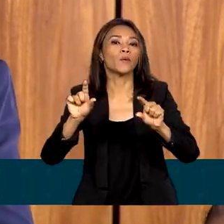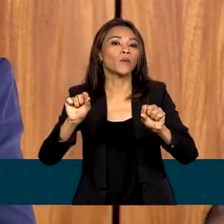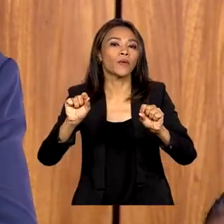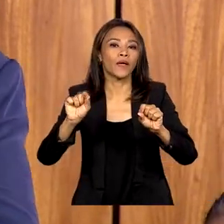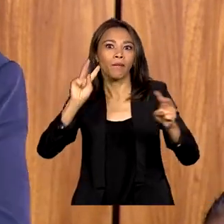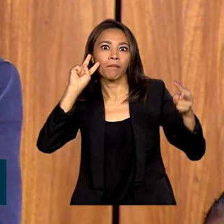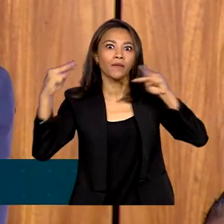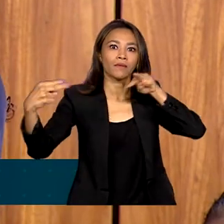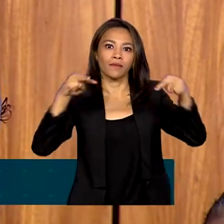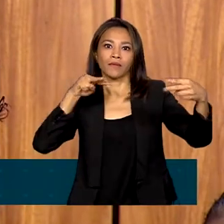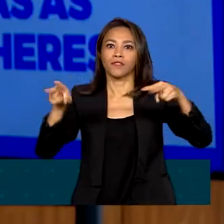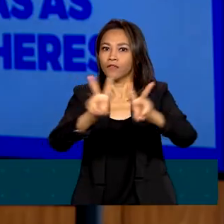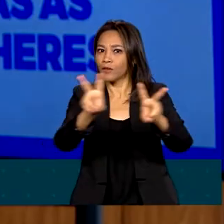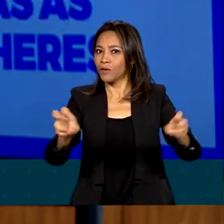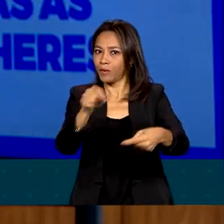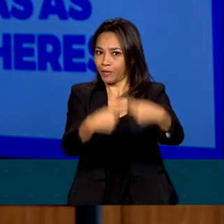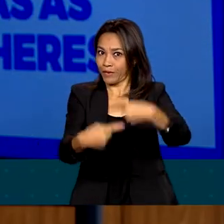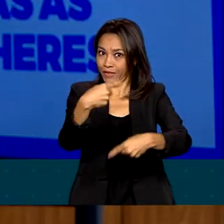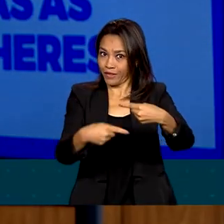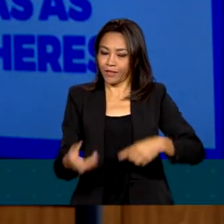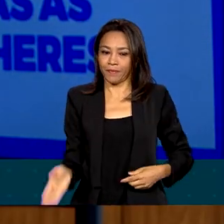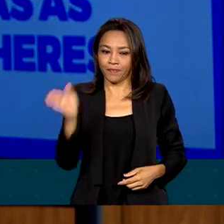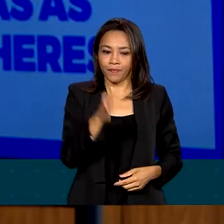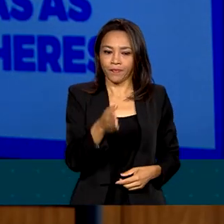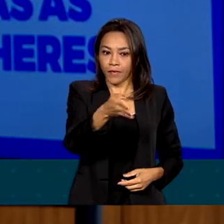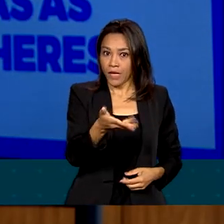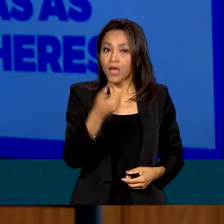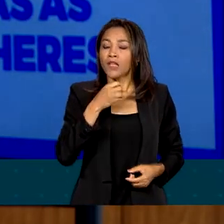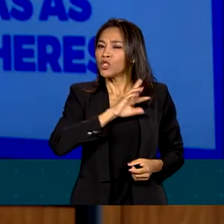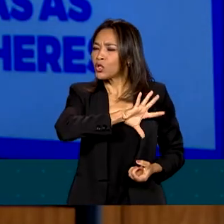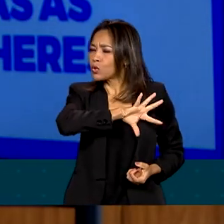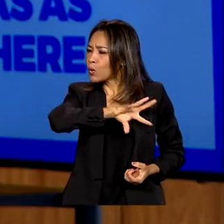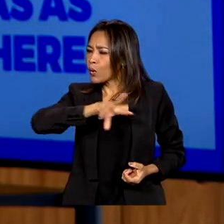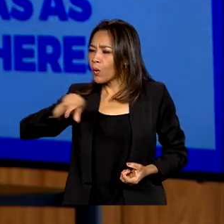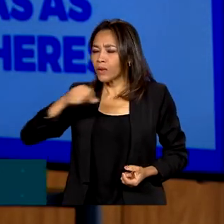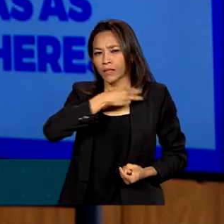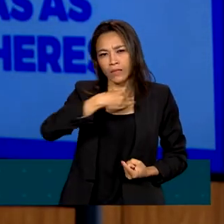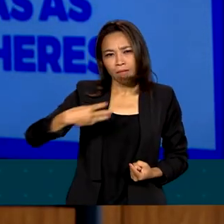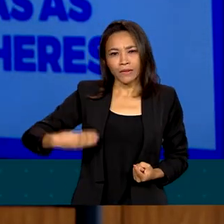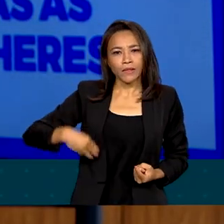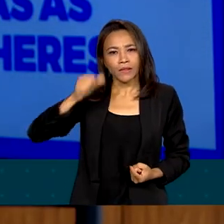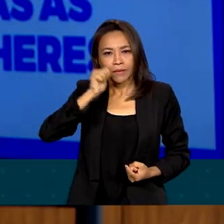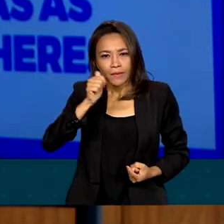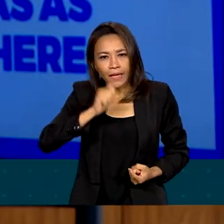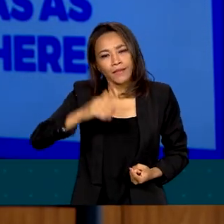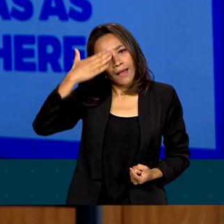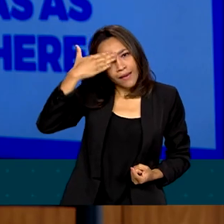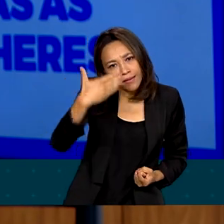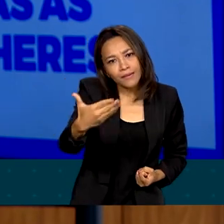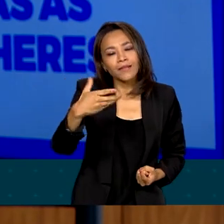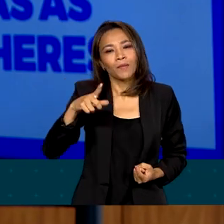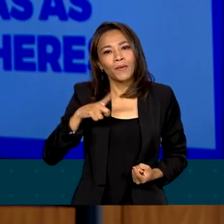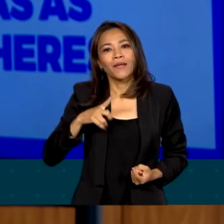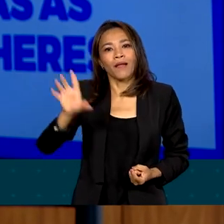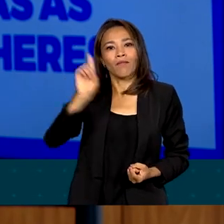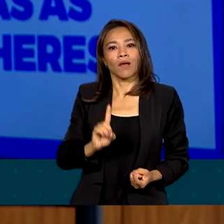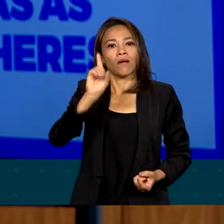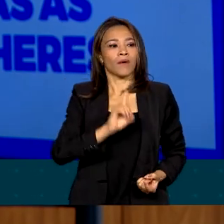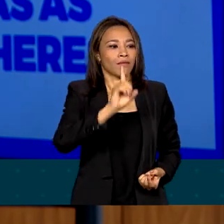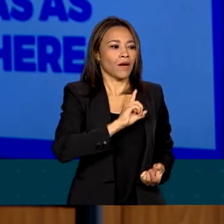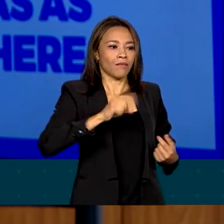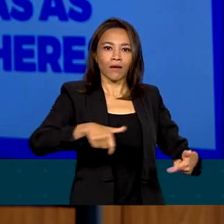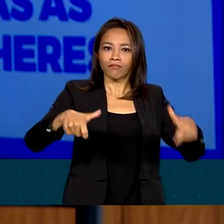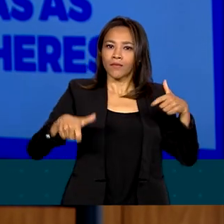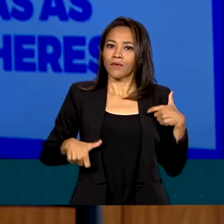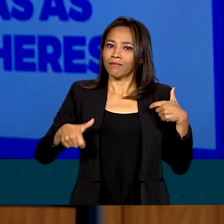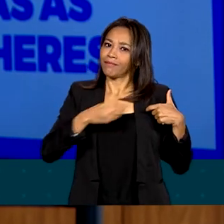forma de pensar sobre a política pública. Todas as ministras agradeceram por estar ocupando espaços no Executivo Federal, um